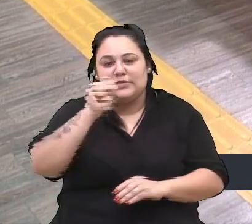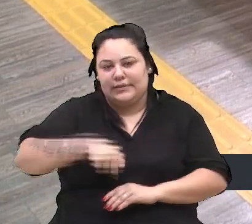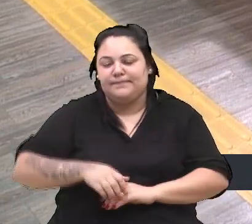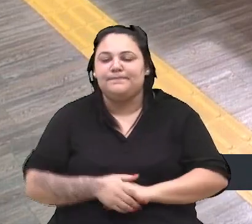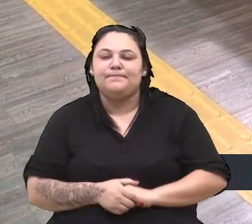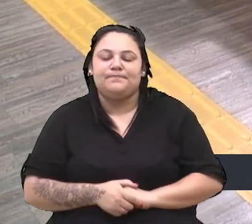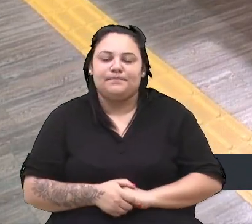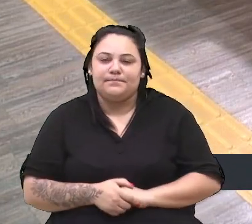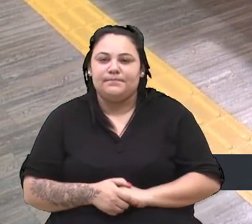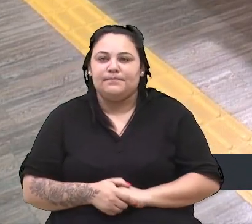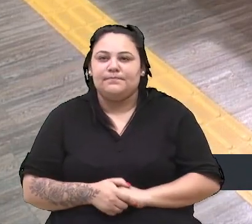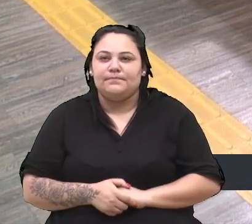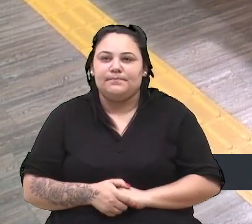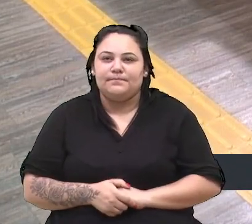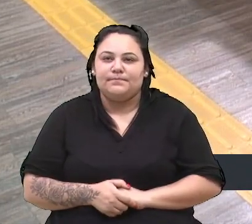Obrigado. Com a palavra, Cadore.